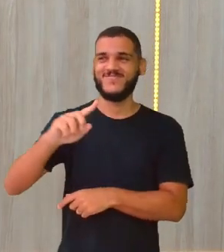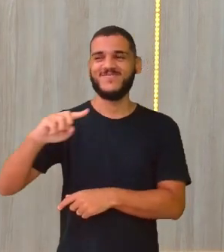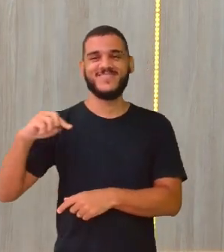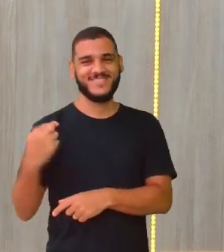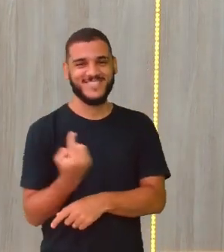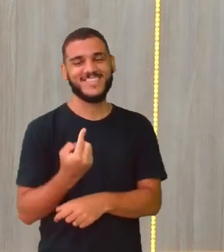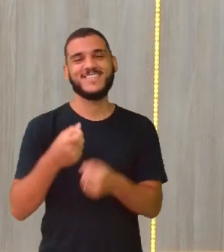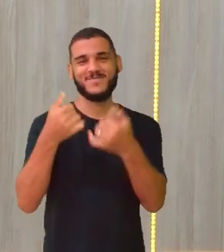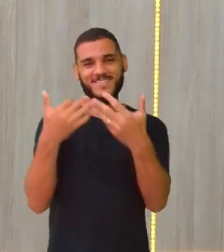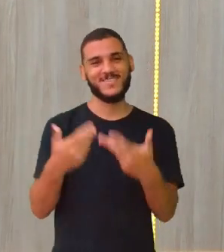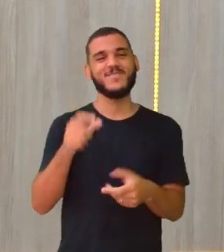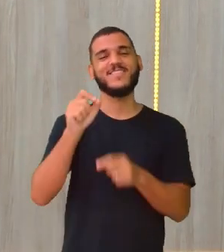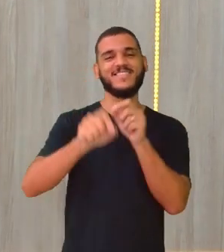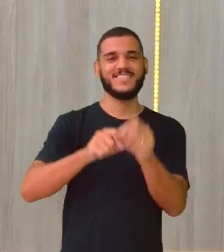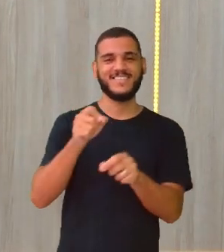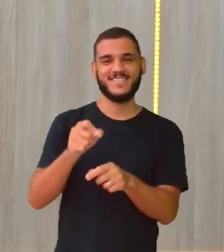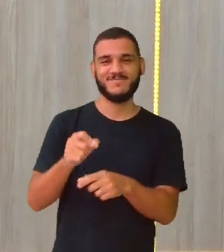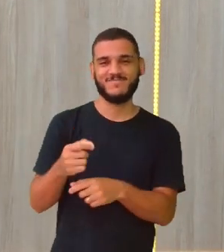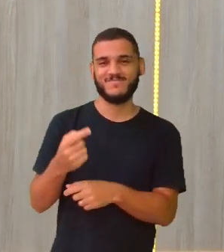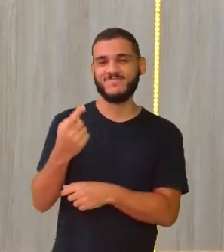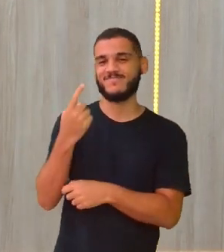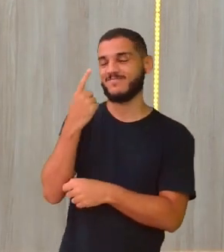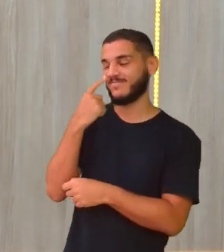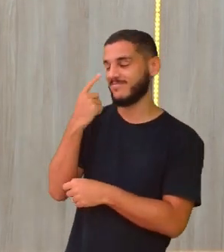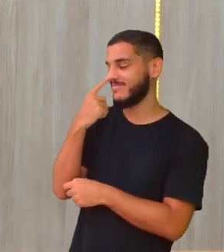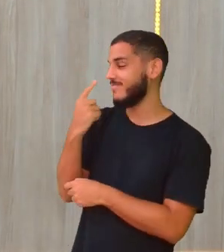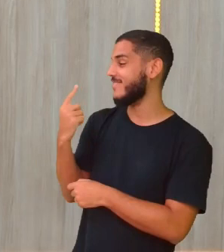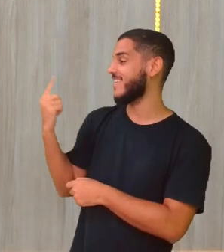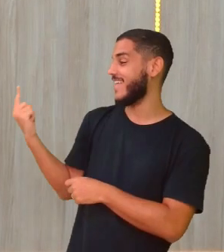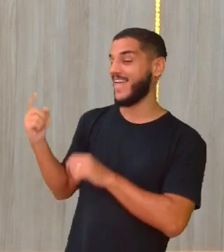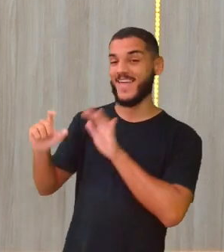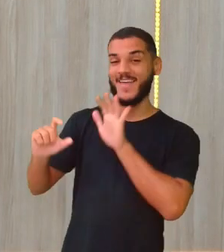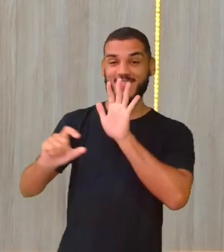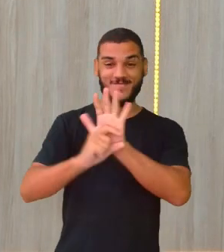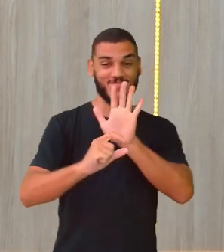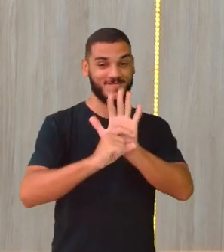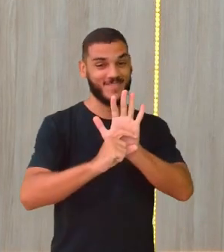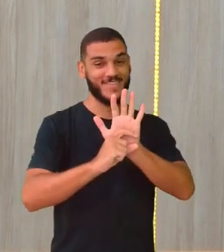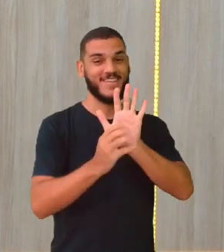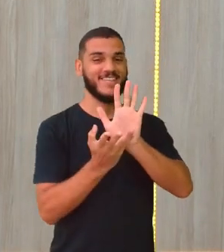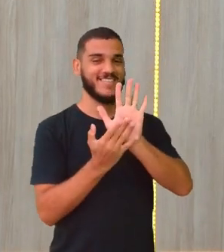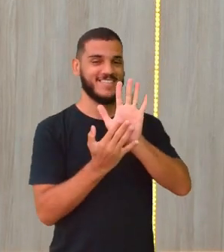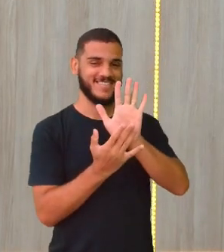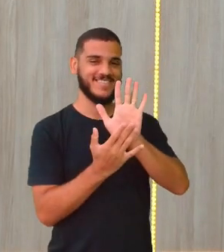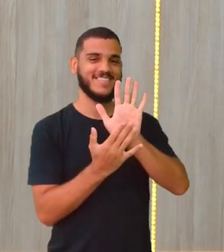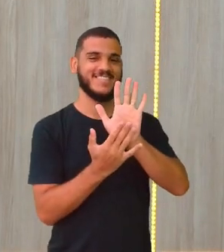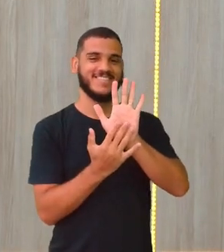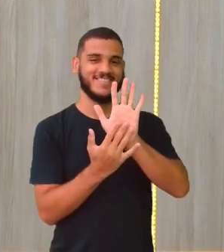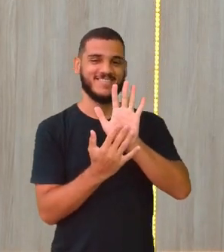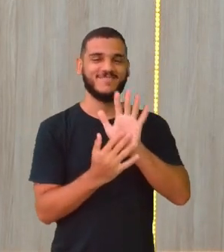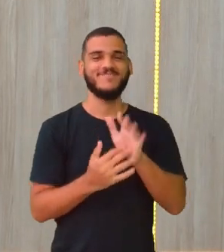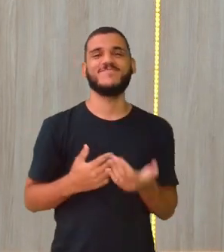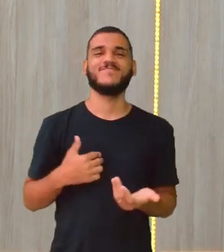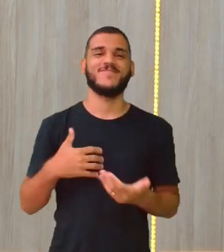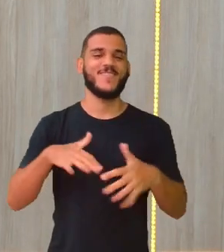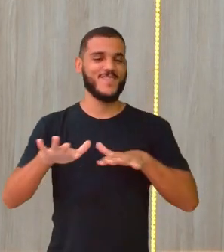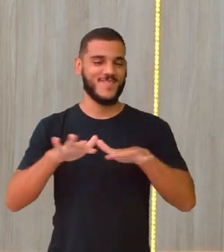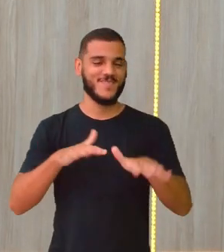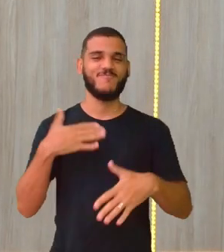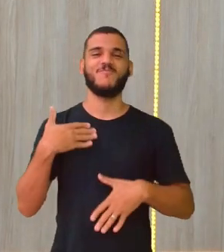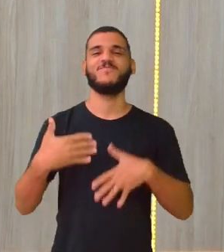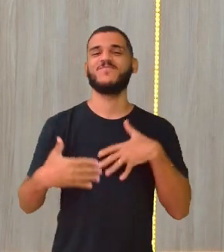falou do QR Code ainda, não foi, Juninho? Olha, QR Code que sempre chega aqui, olha aí o QR Code, Bala, sambala,